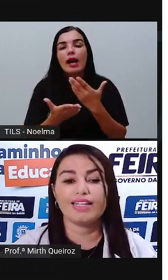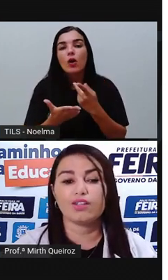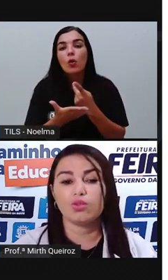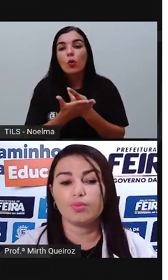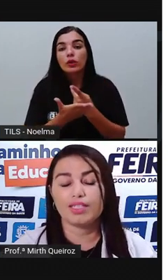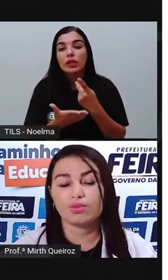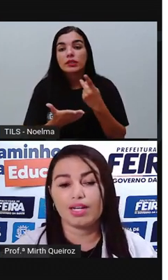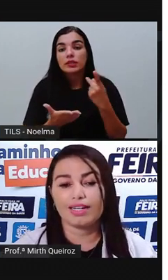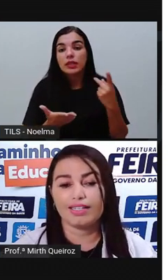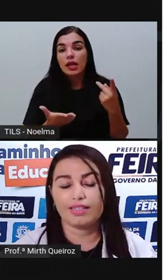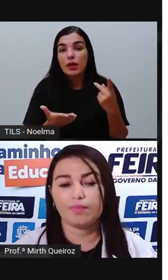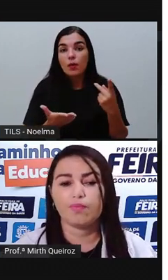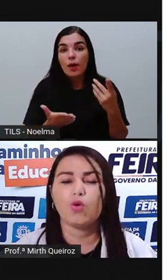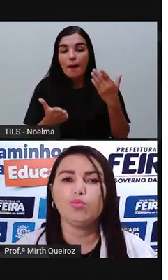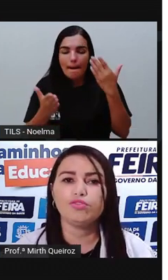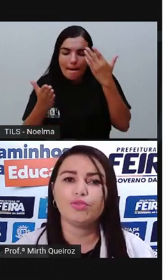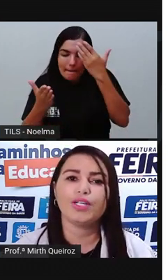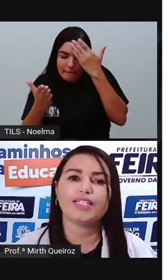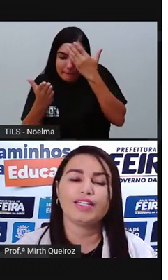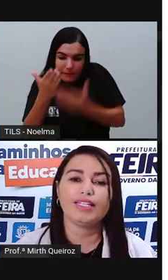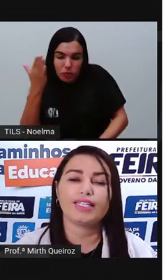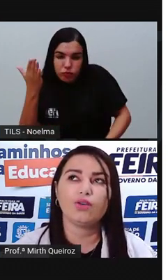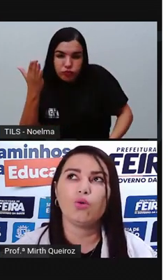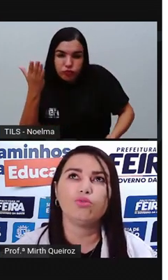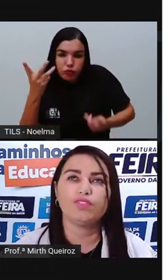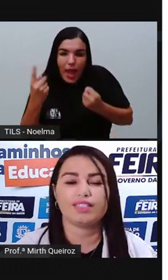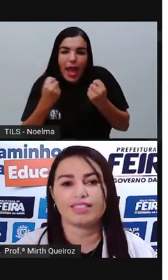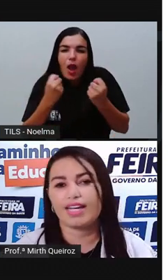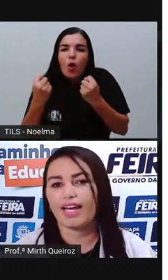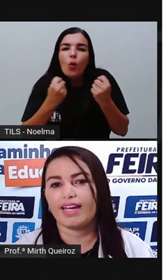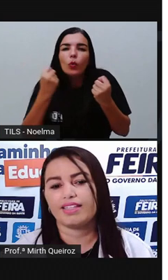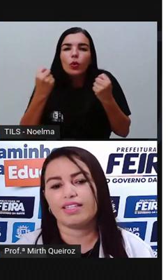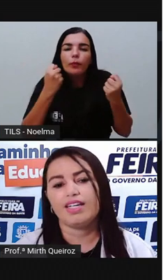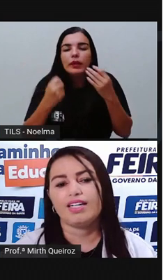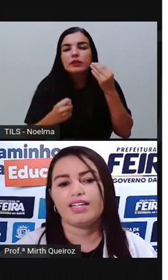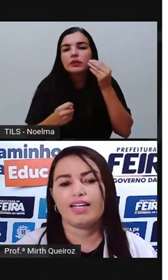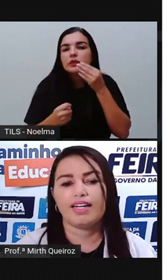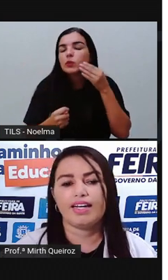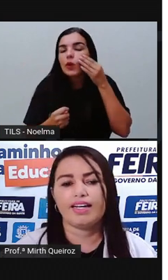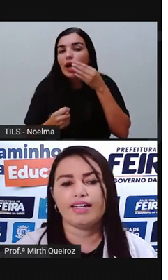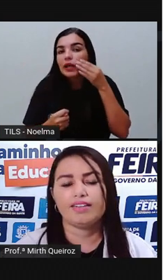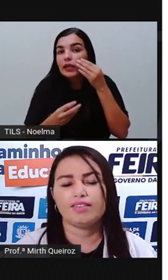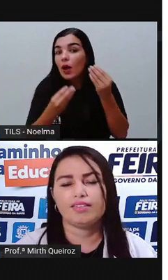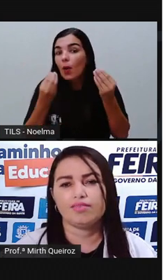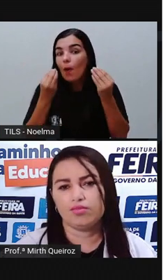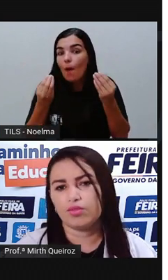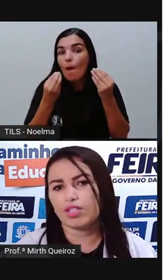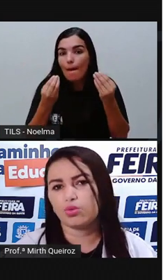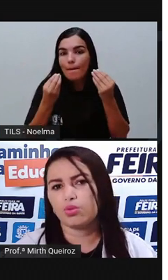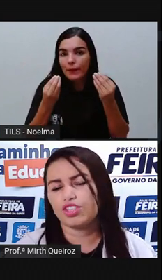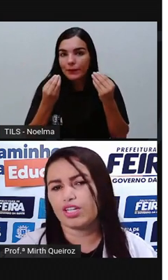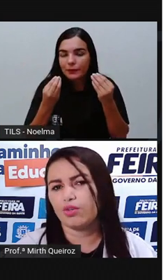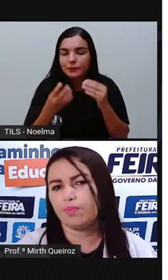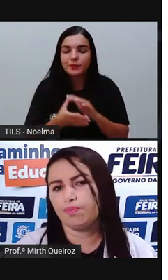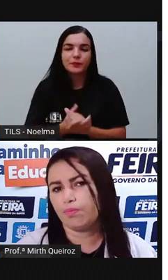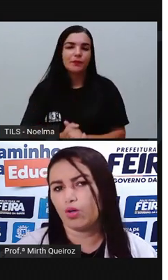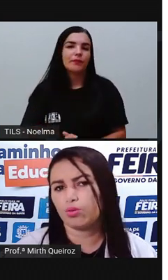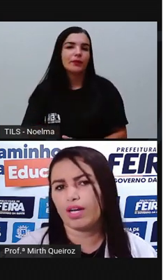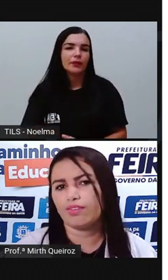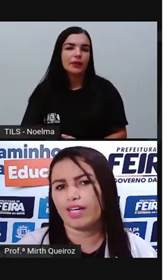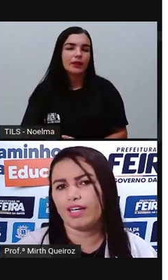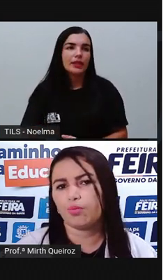queda da economia açucareira? Como foi que houve essa queda no açúcar, já que